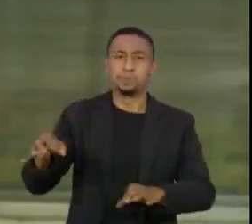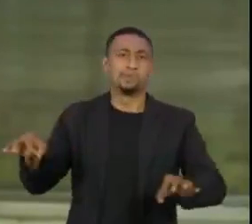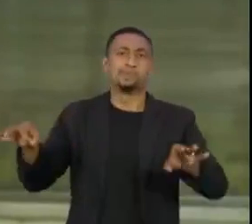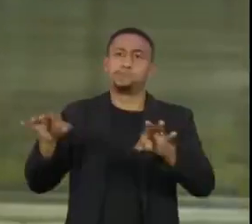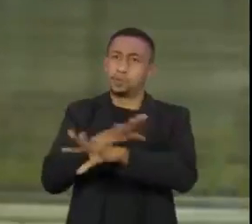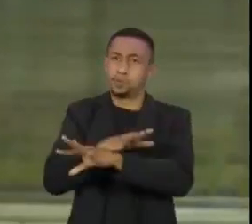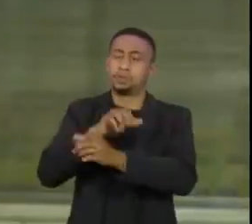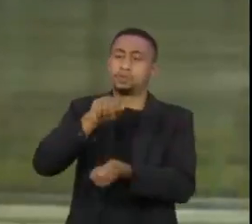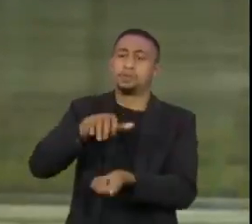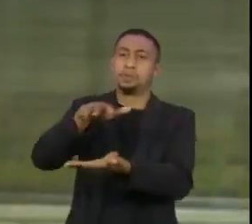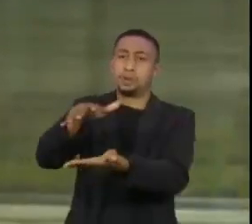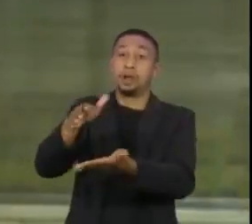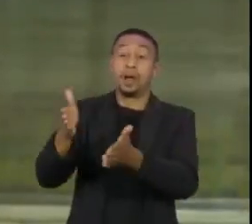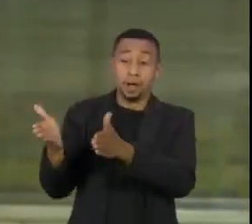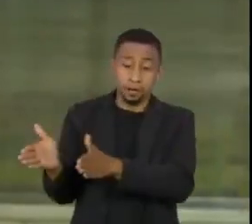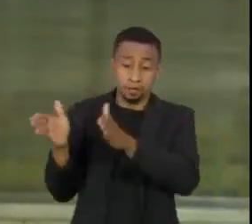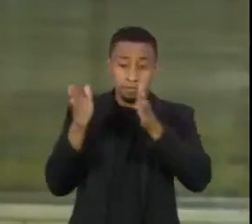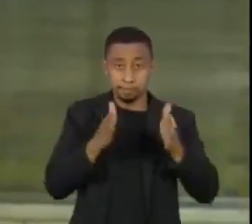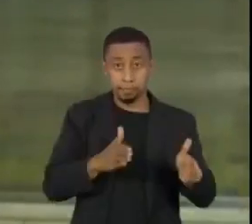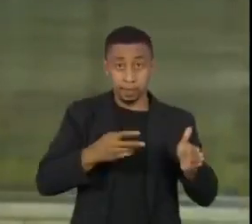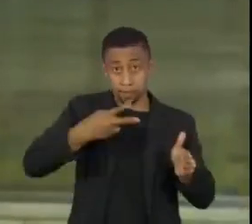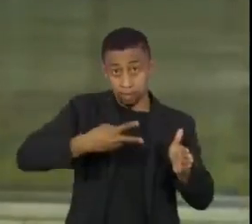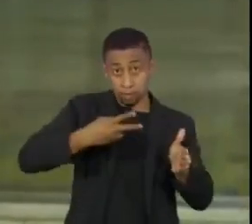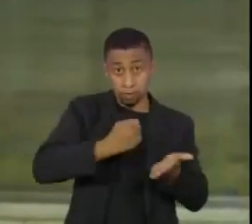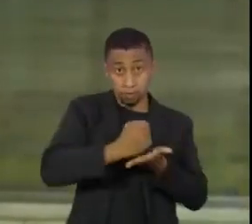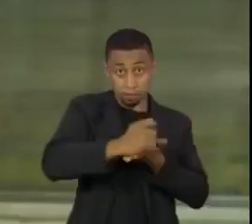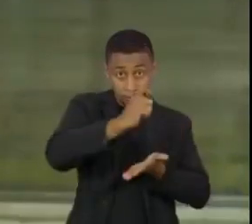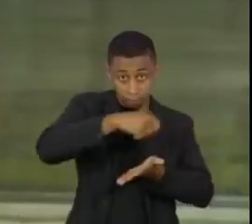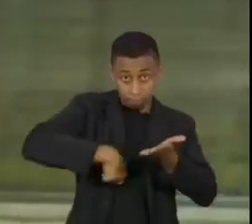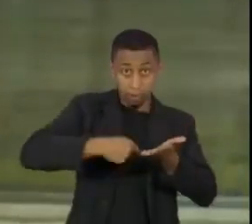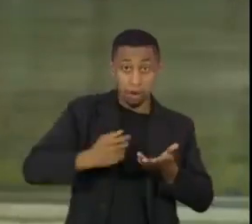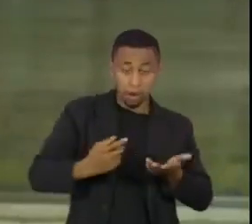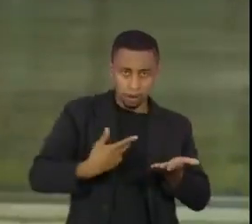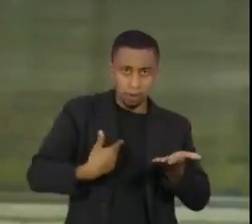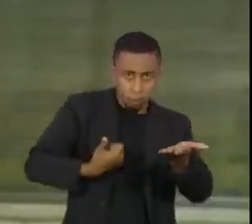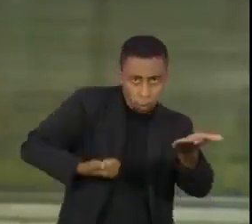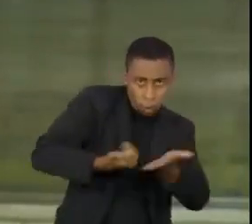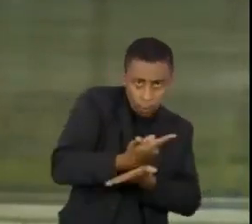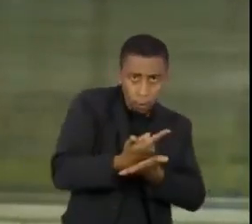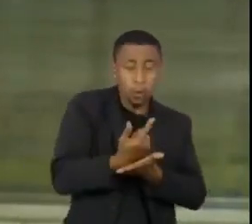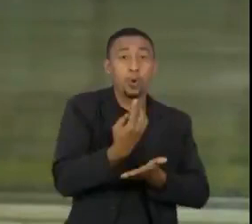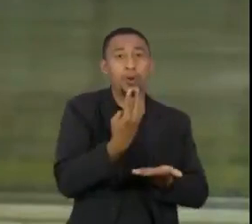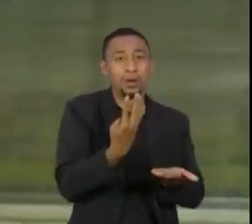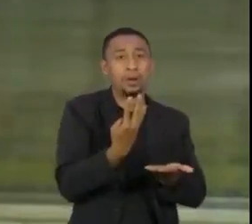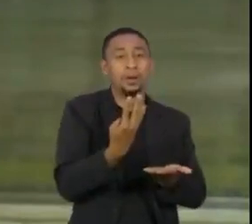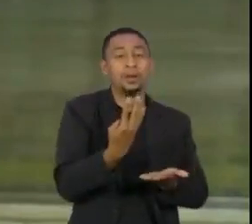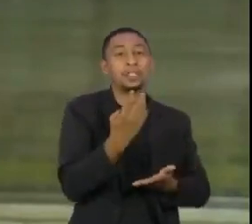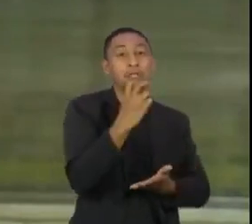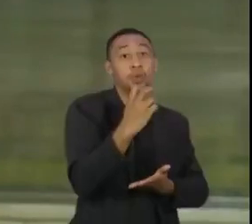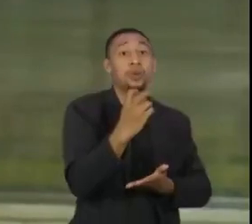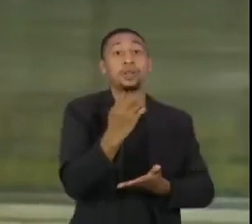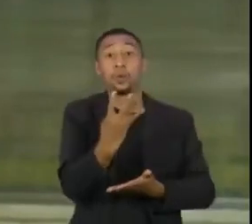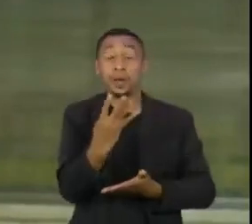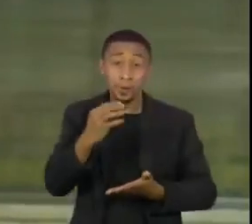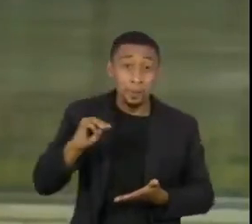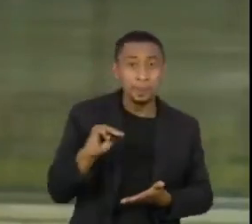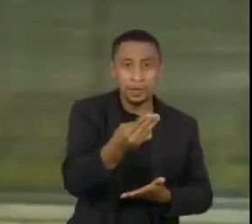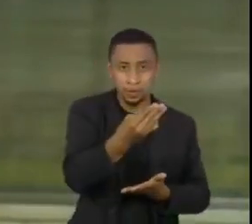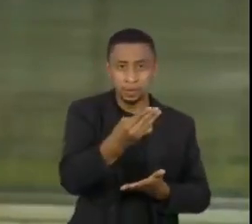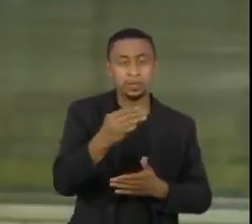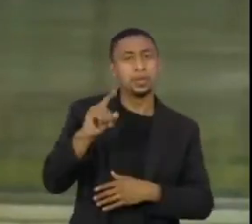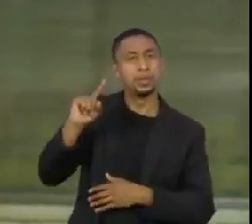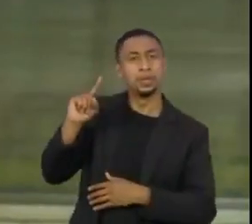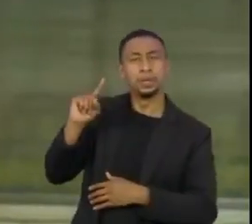Butantan. Agora vamos iniciar a segunda etapa com 54 milhões, sendo que na próxima sexta-feira, vamos